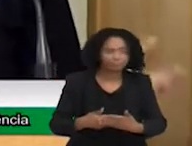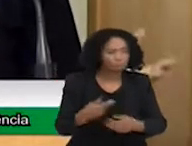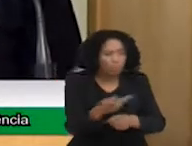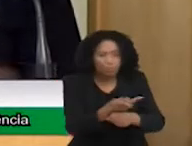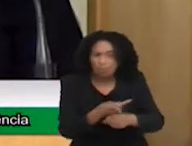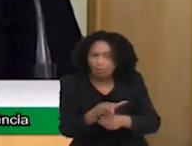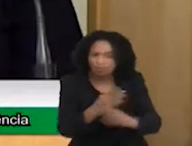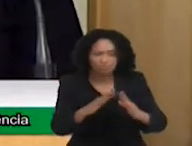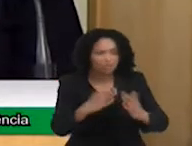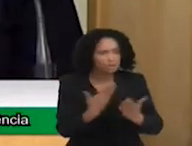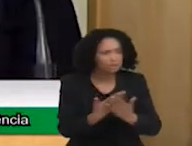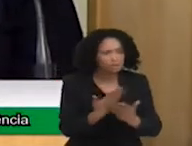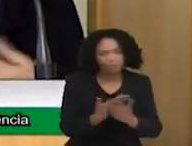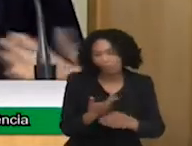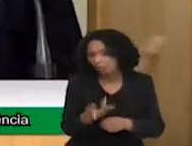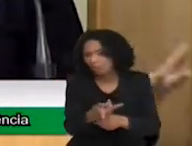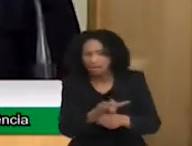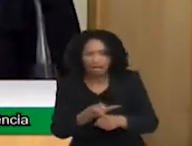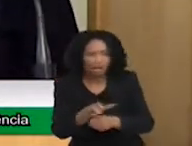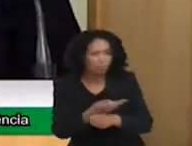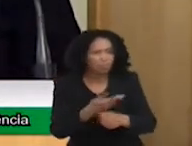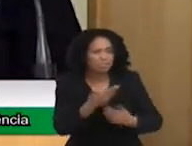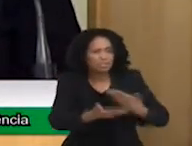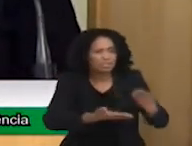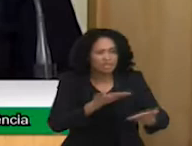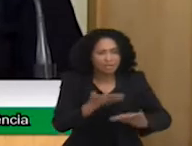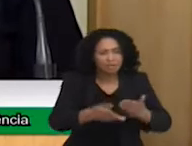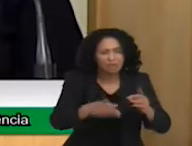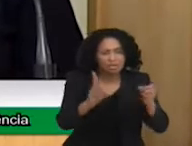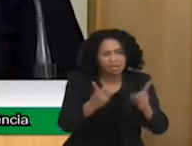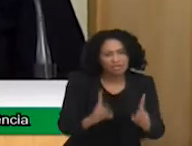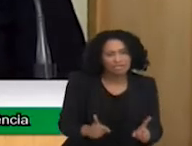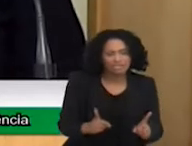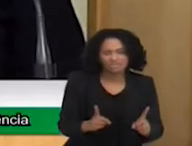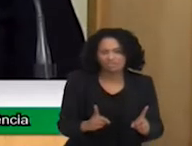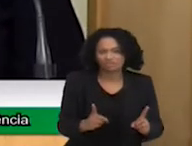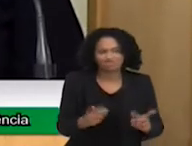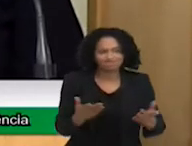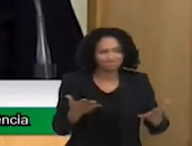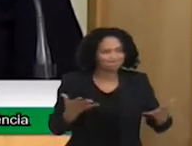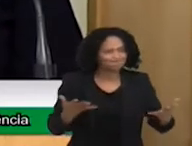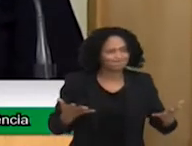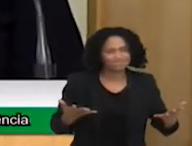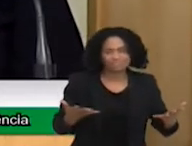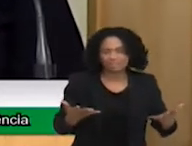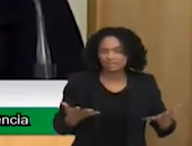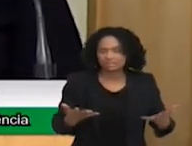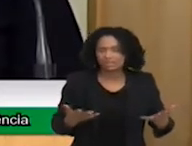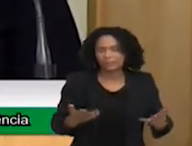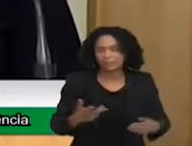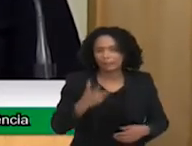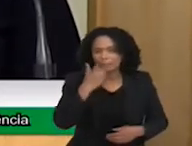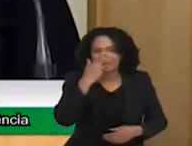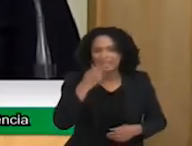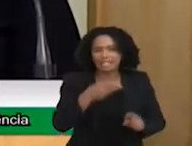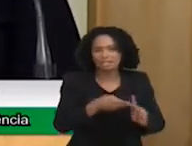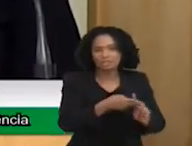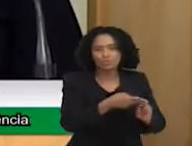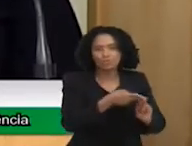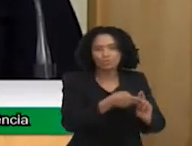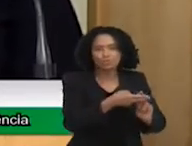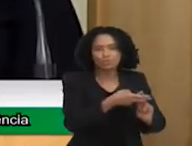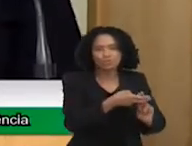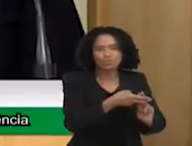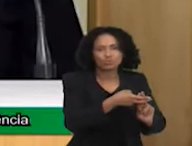o quê? As deficiências do sistema. Eu era muito nova, mas eu